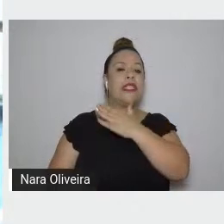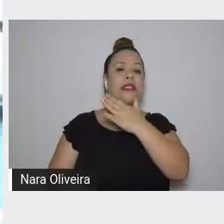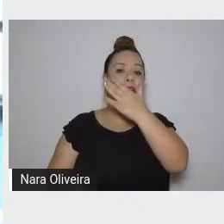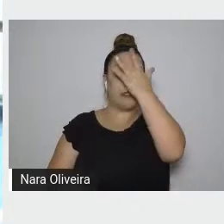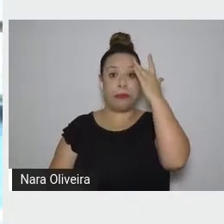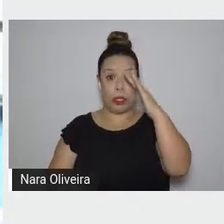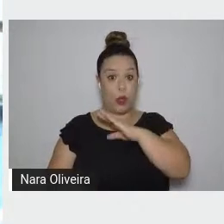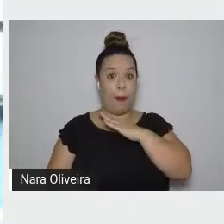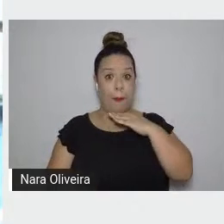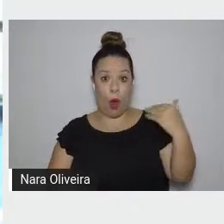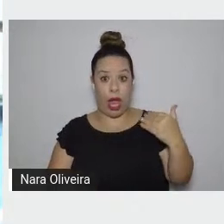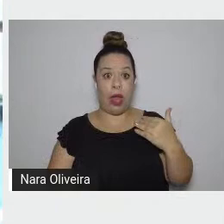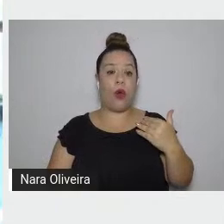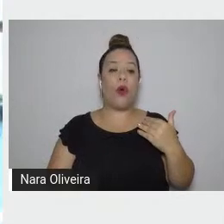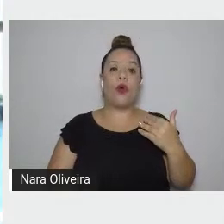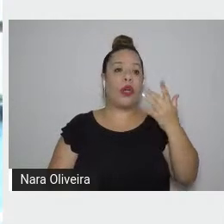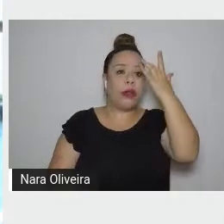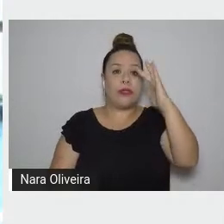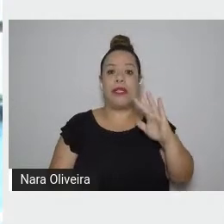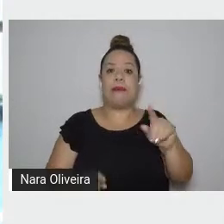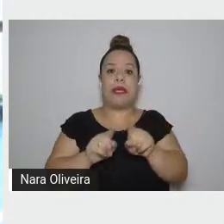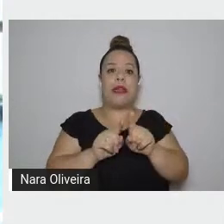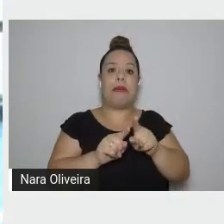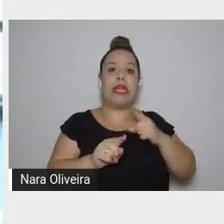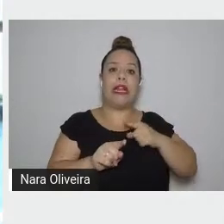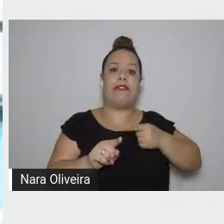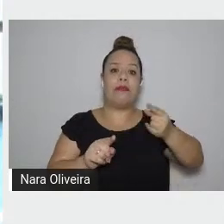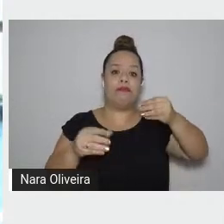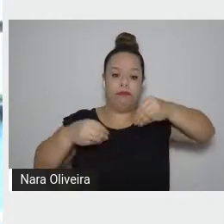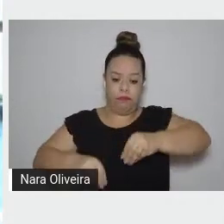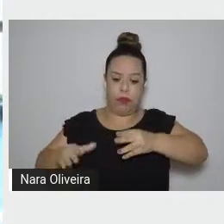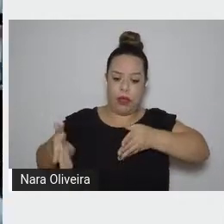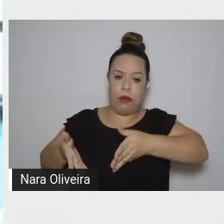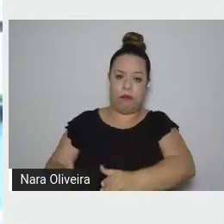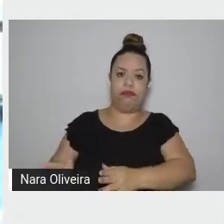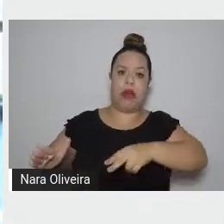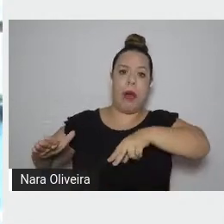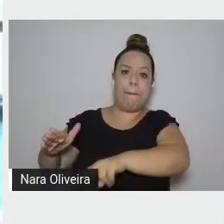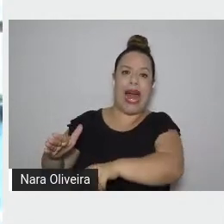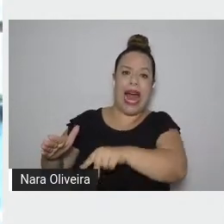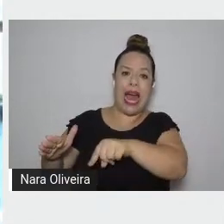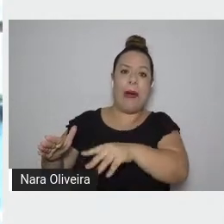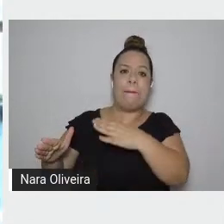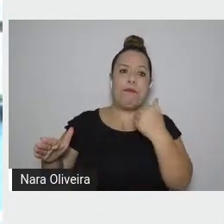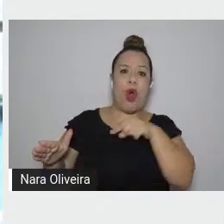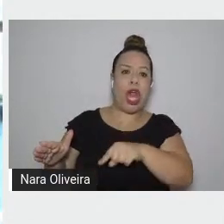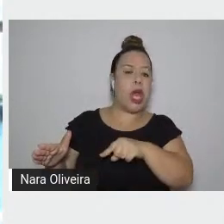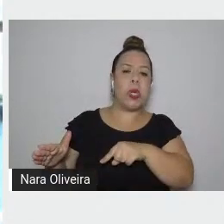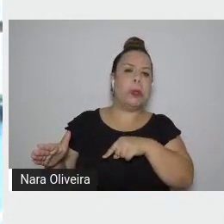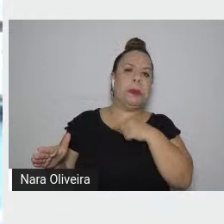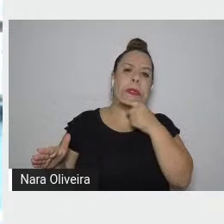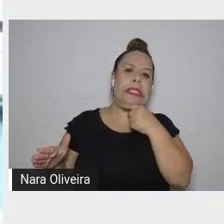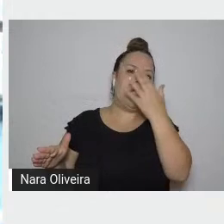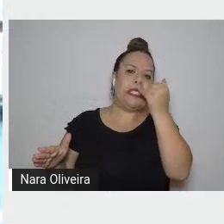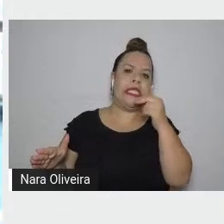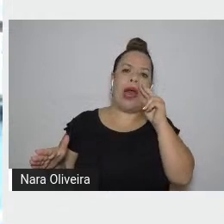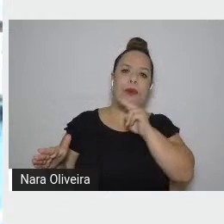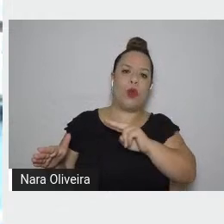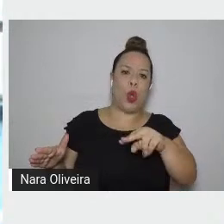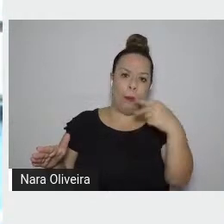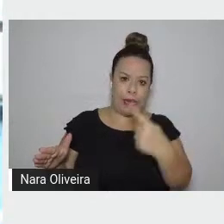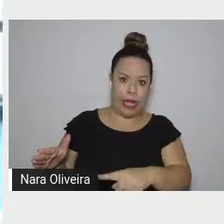aqueles camponeses que viveram, através do século, naquelas terras